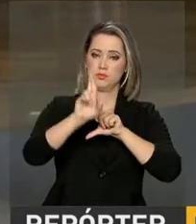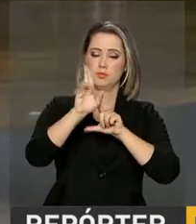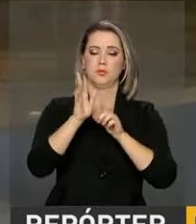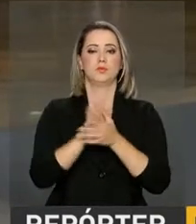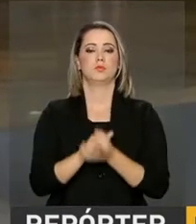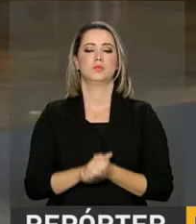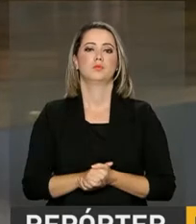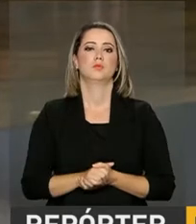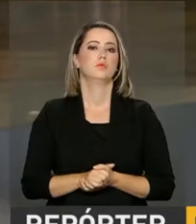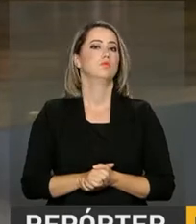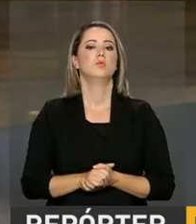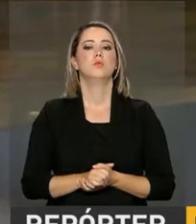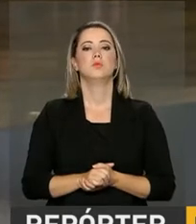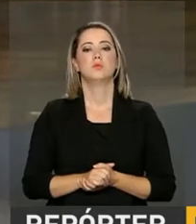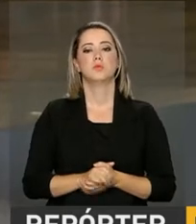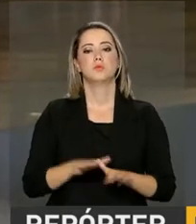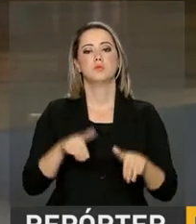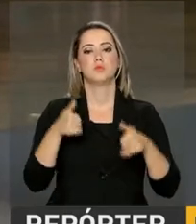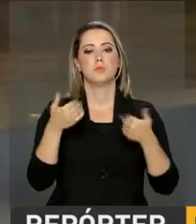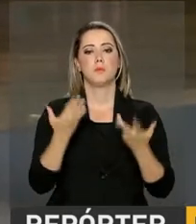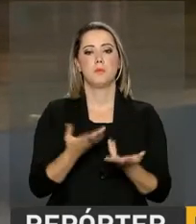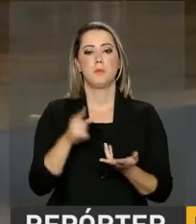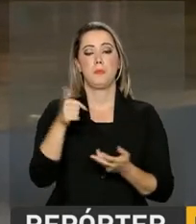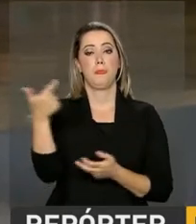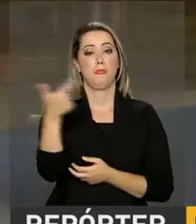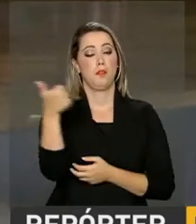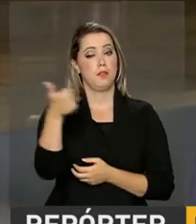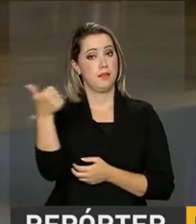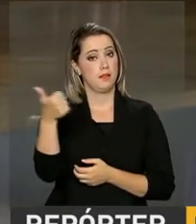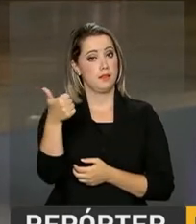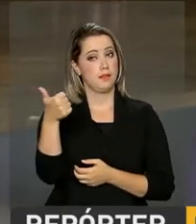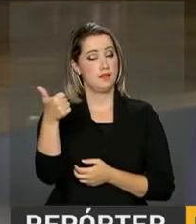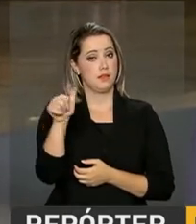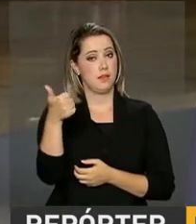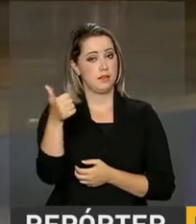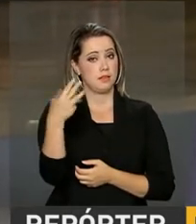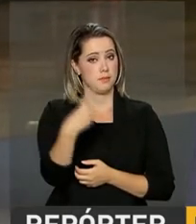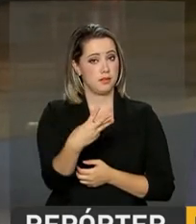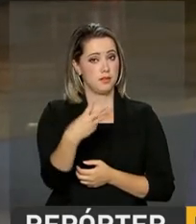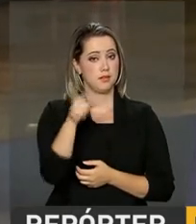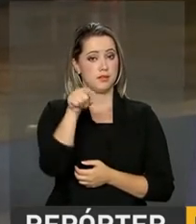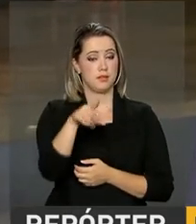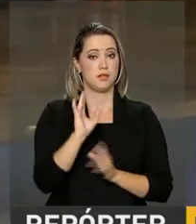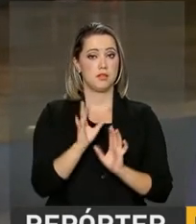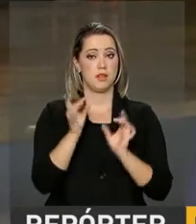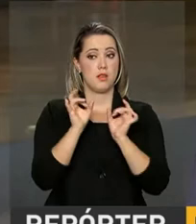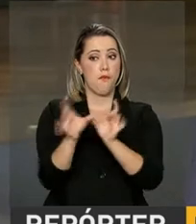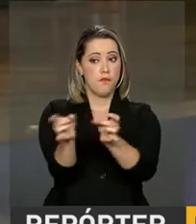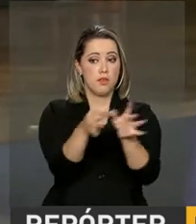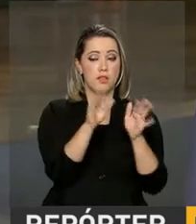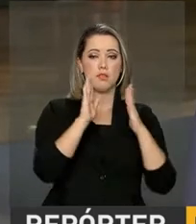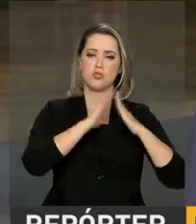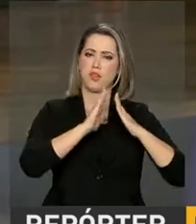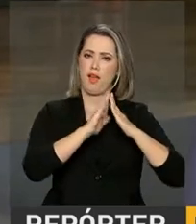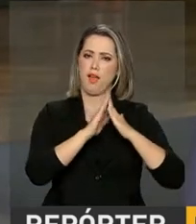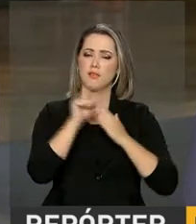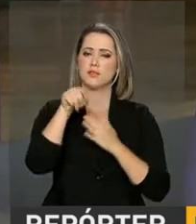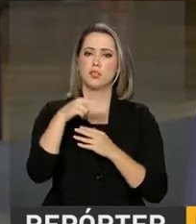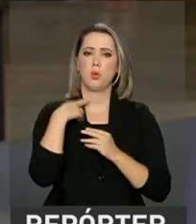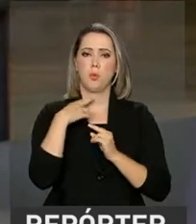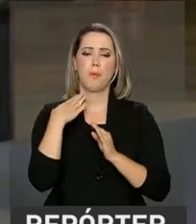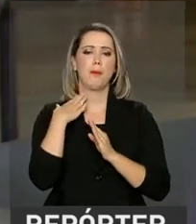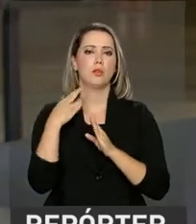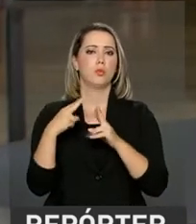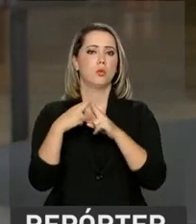NBR. Olha, Roberto, essa é a 13ª edição do feirão Caixa, da casa própria. Nesse último